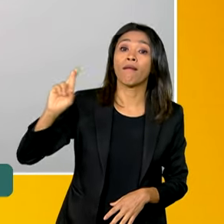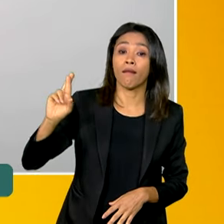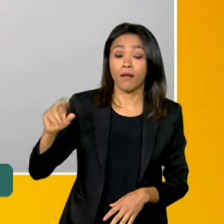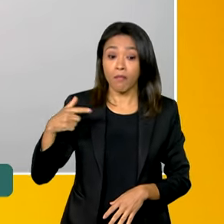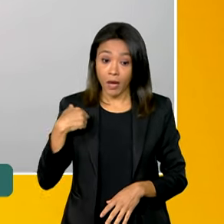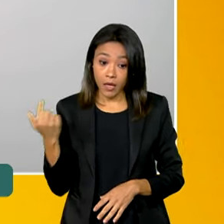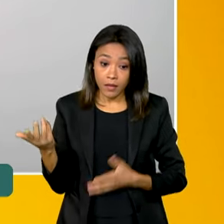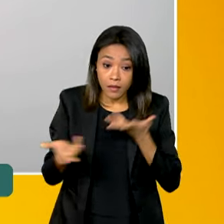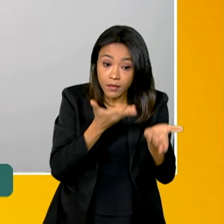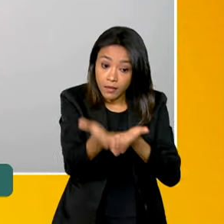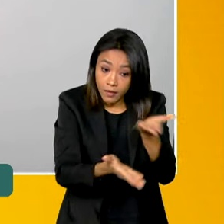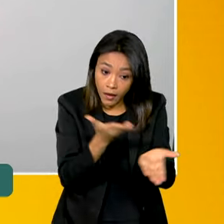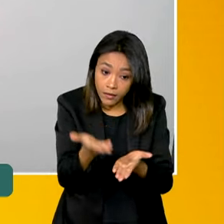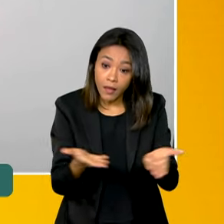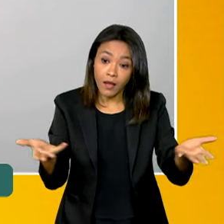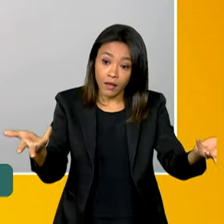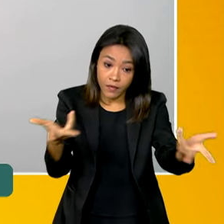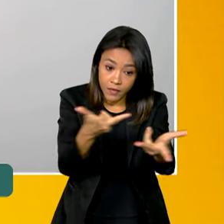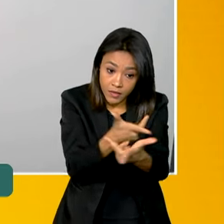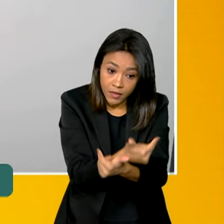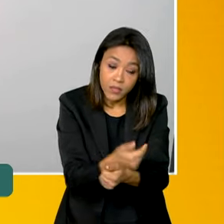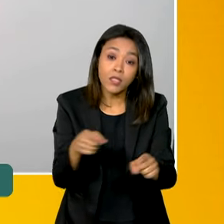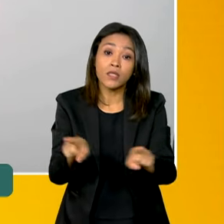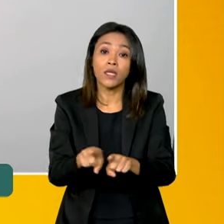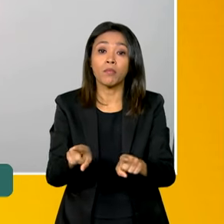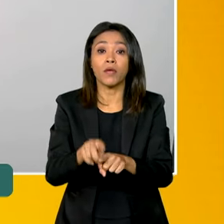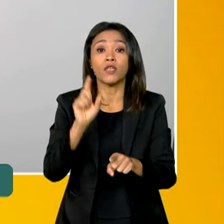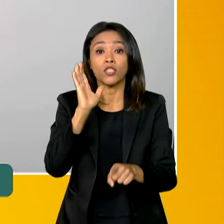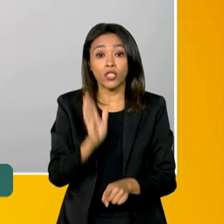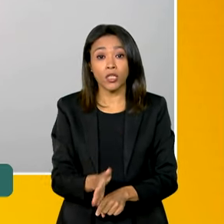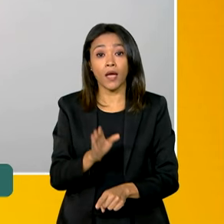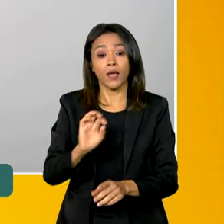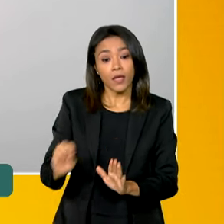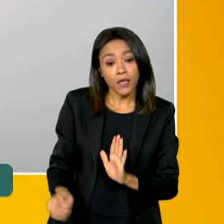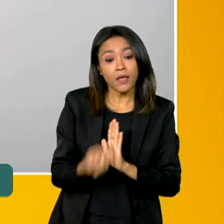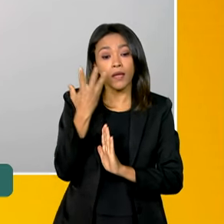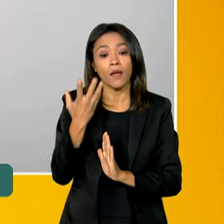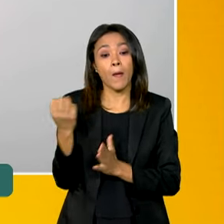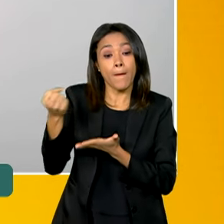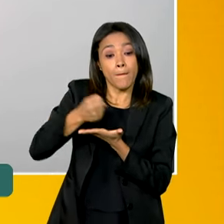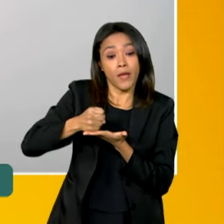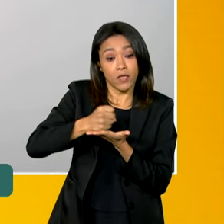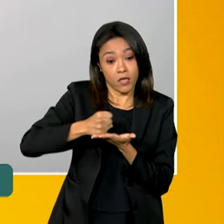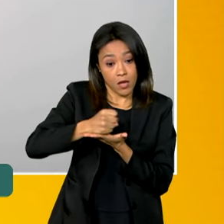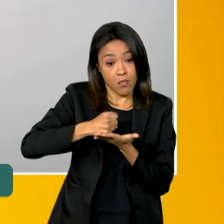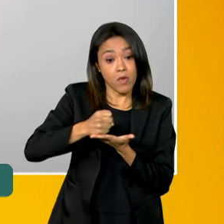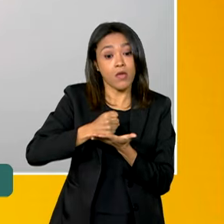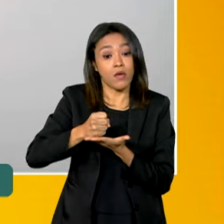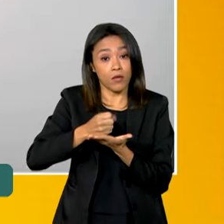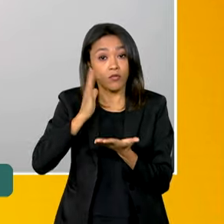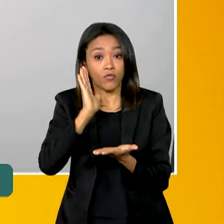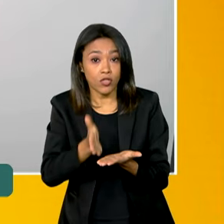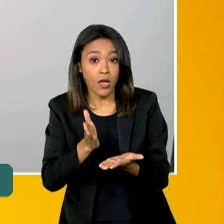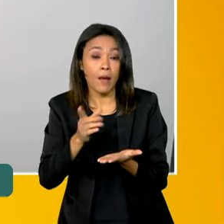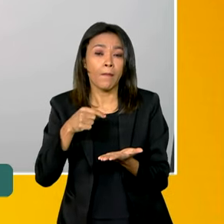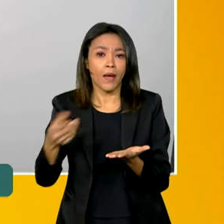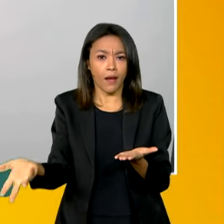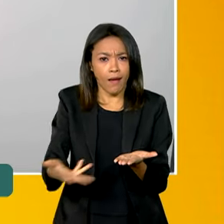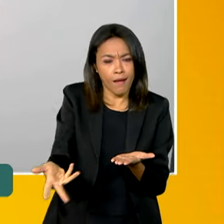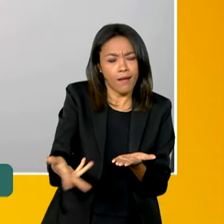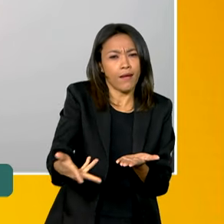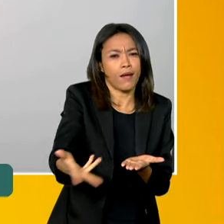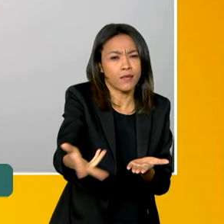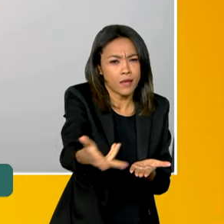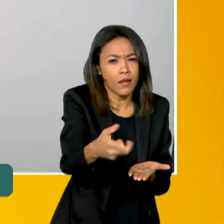forma mais eficaz. E aí também foi implantado alguns tipos de medicamento dentro do território para acelerar